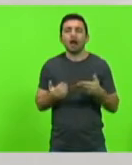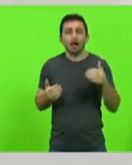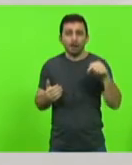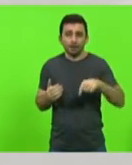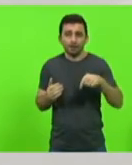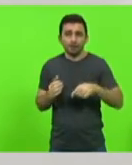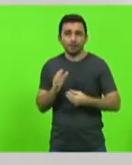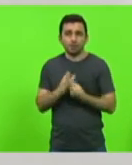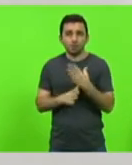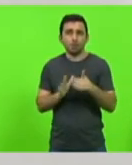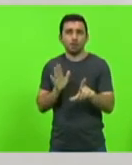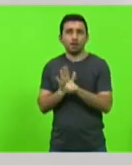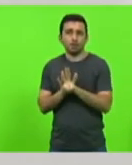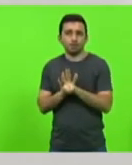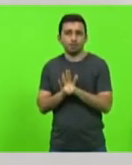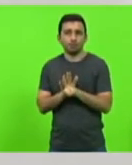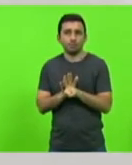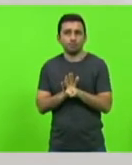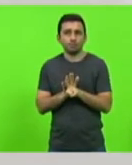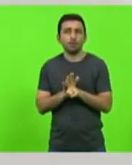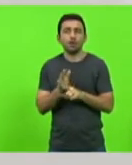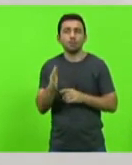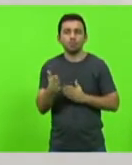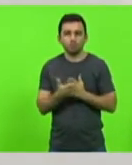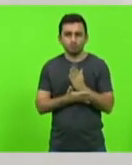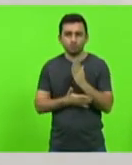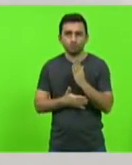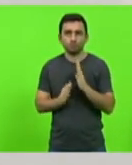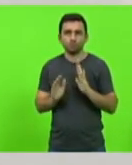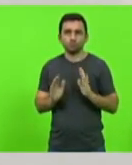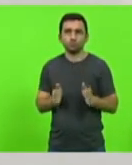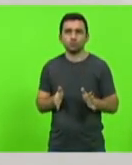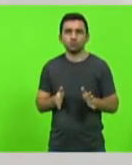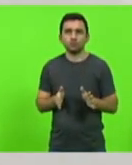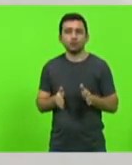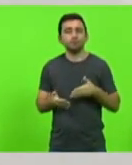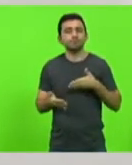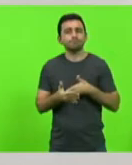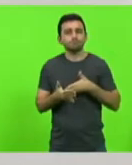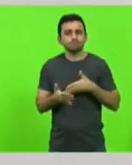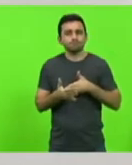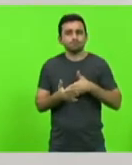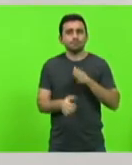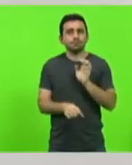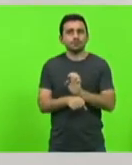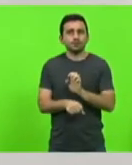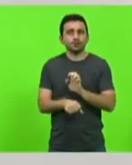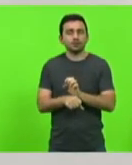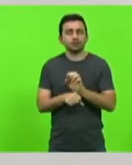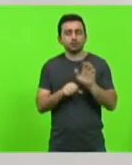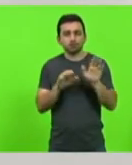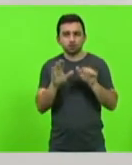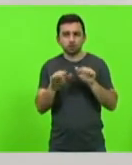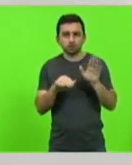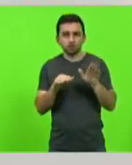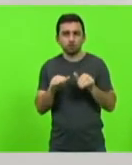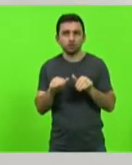de um projeto de lei que foi aprovado aqui, impedindo o Estado que contratasse